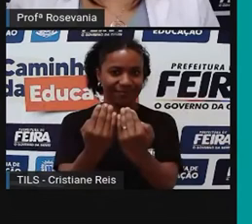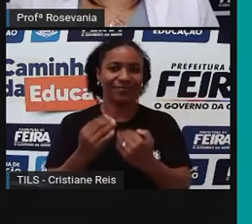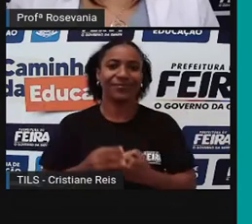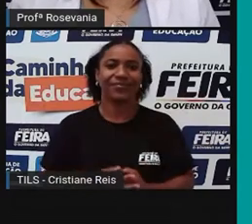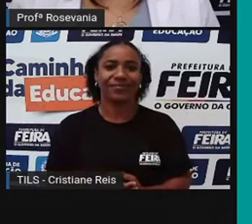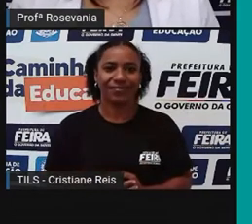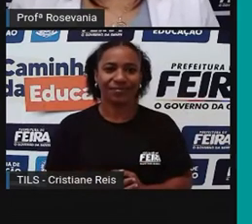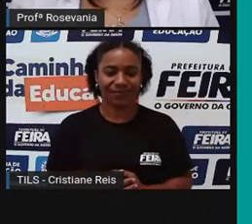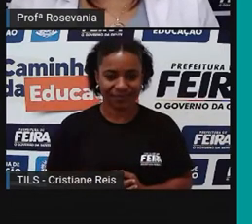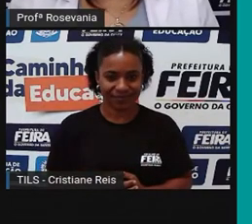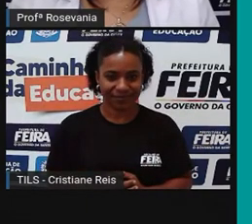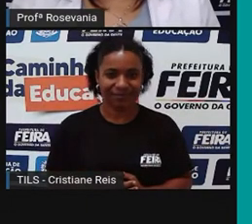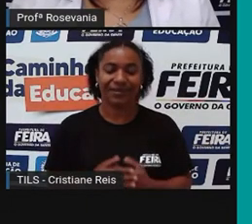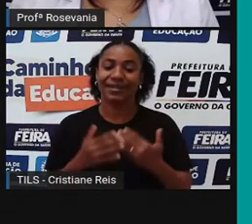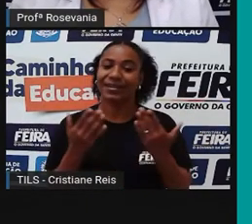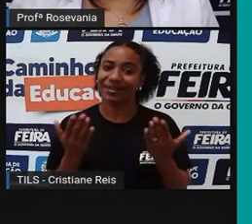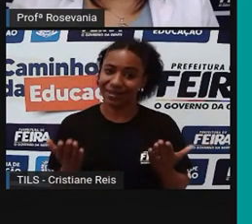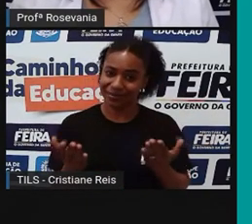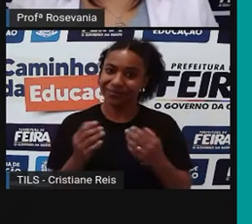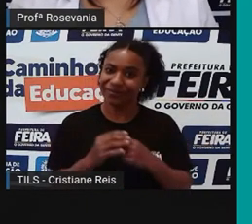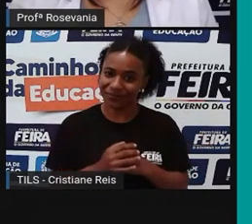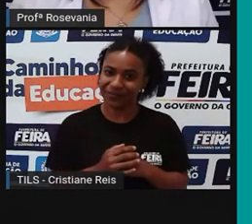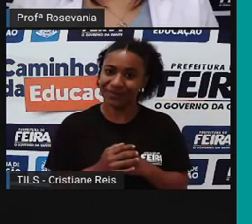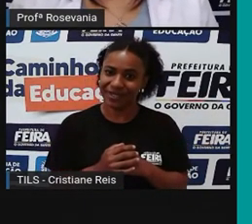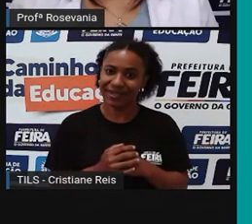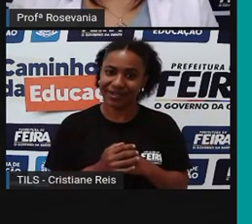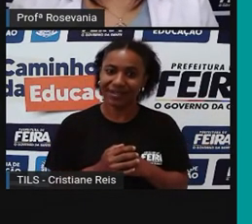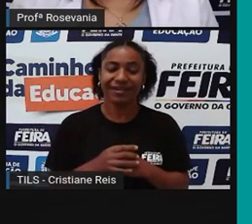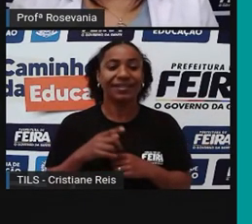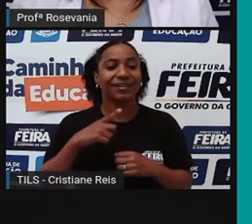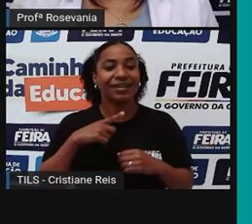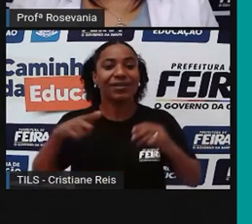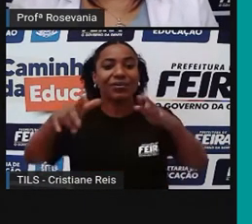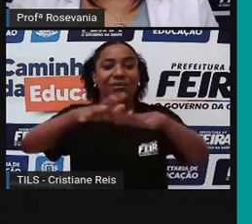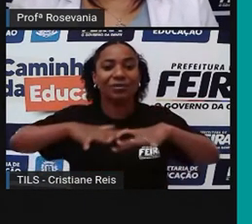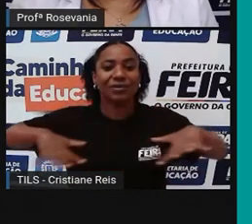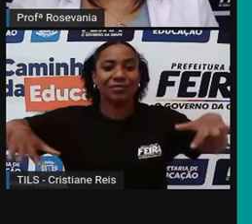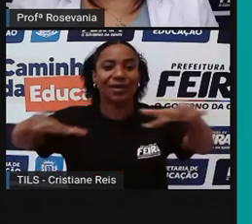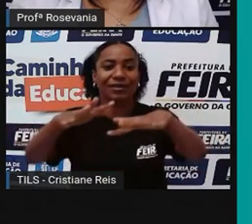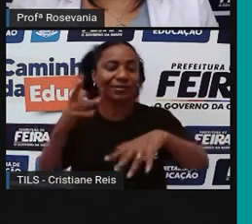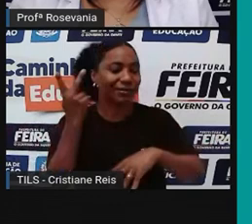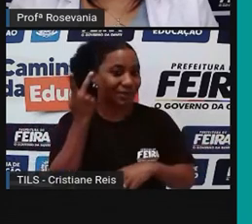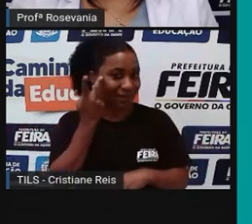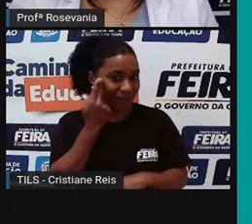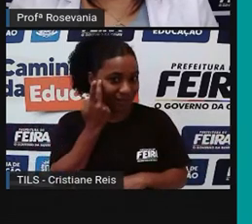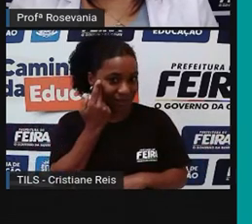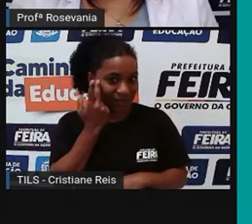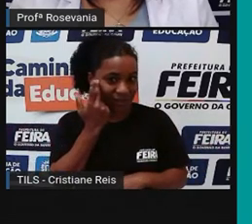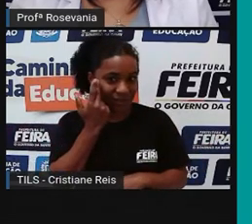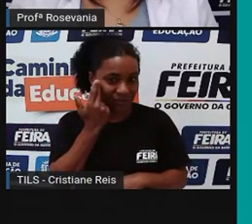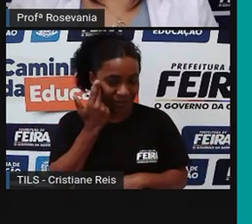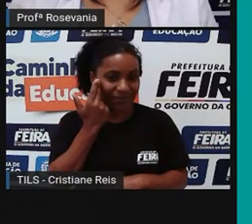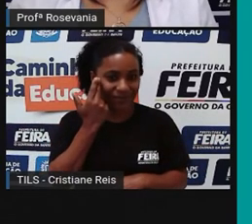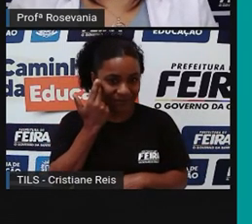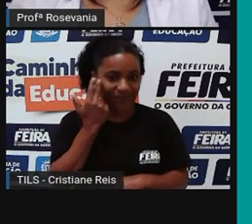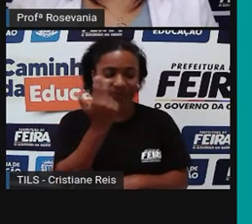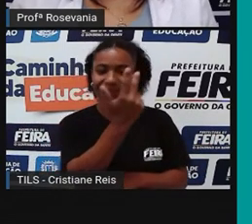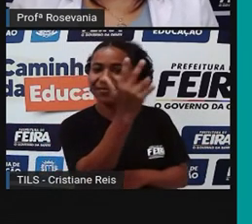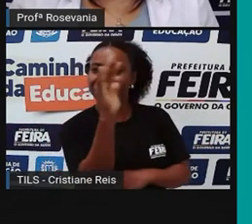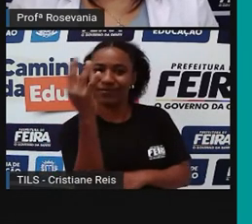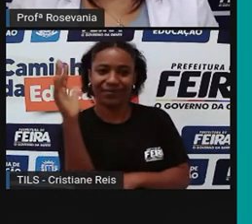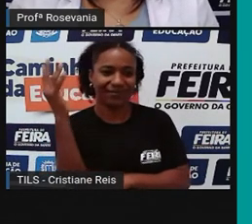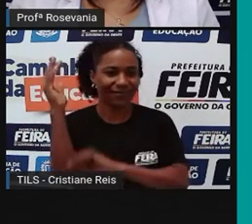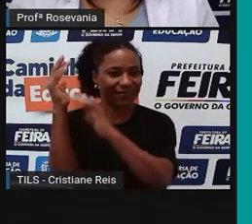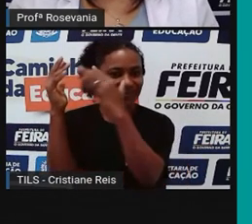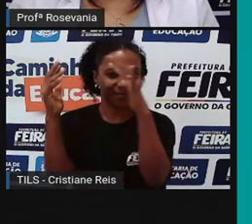Bom, dentro do espaço natural, né, a gente tem os espaços naturais já bastante modificados, aqui a gente